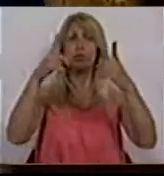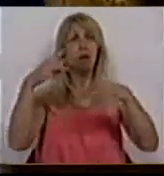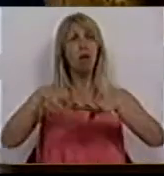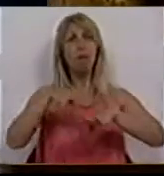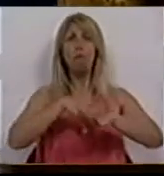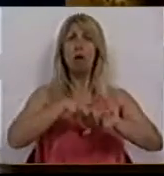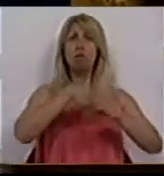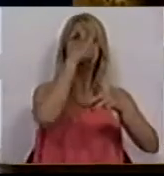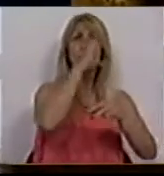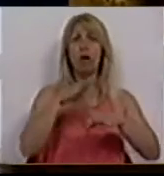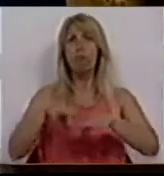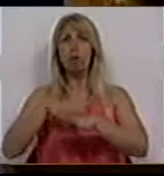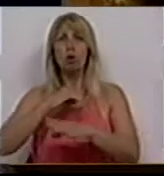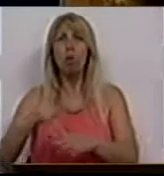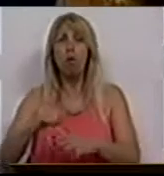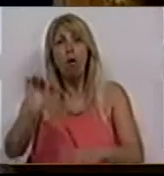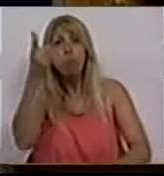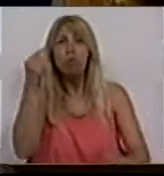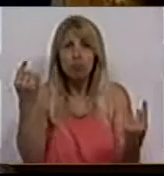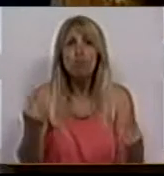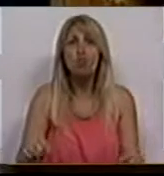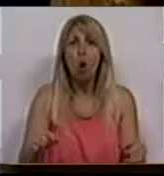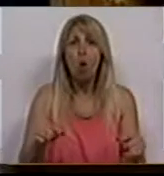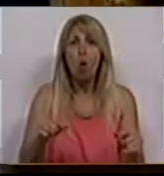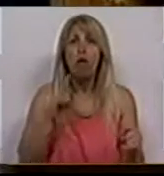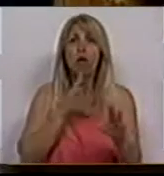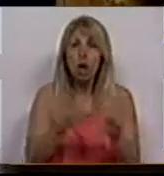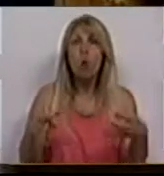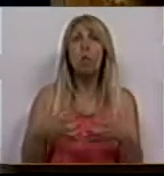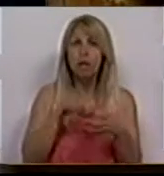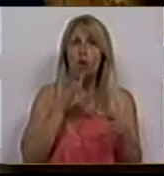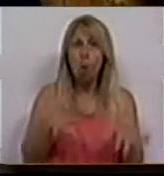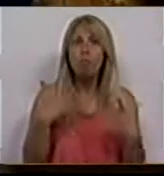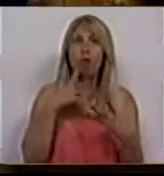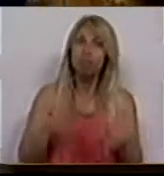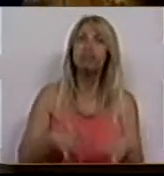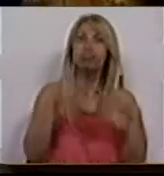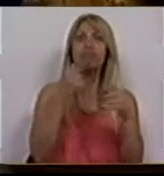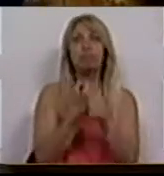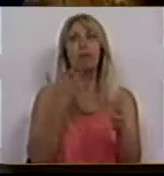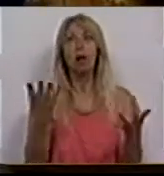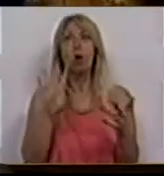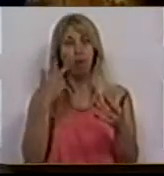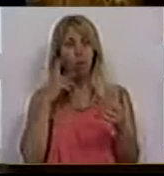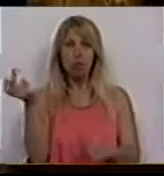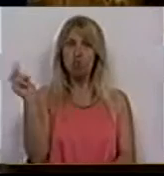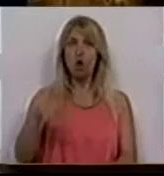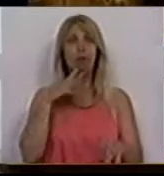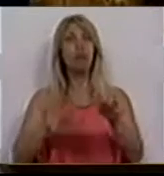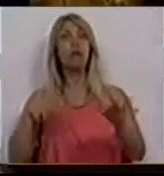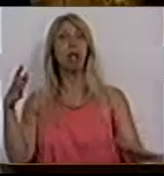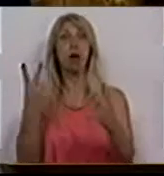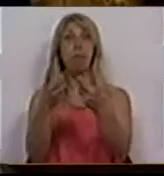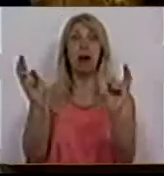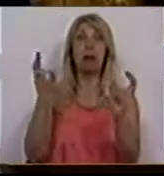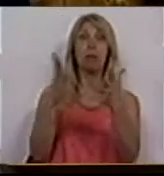oposição? Será que só na Comissão é que o debate pode ser franco e construtivo, mas quando chegamos a plenário as bancadas da maioria têm medo de vir a jogo e dizer